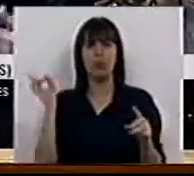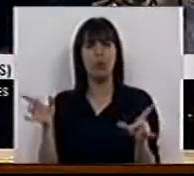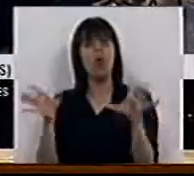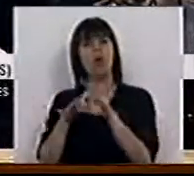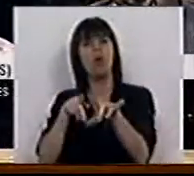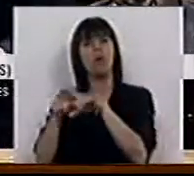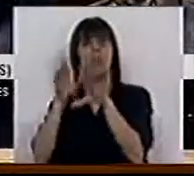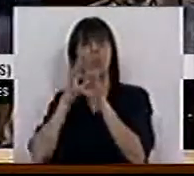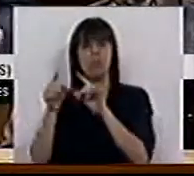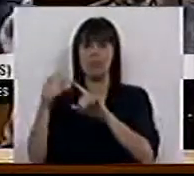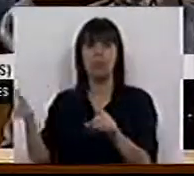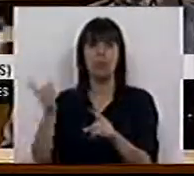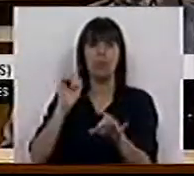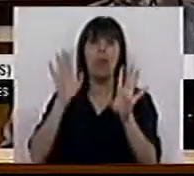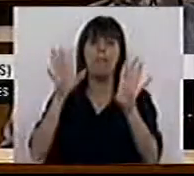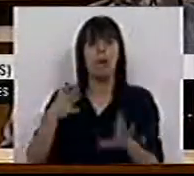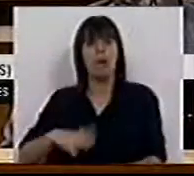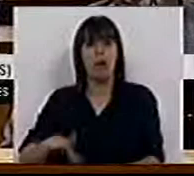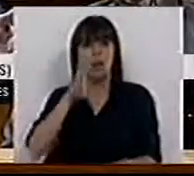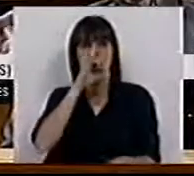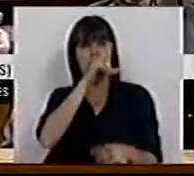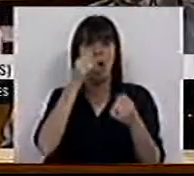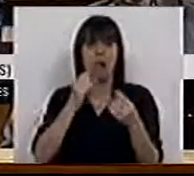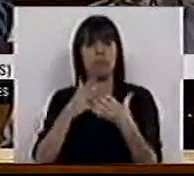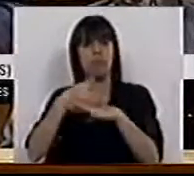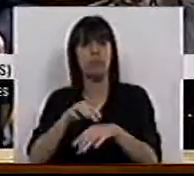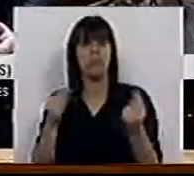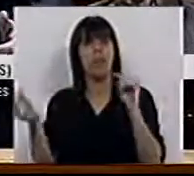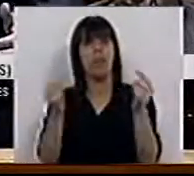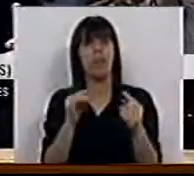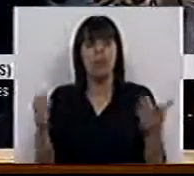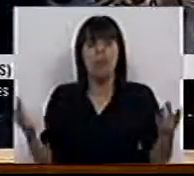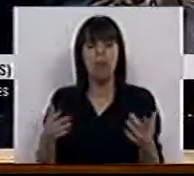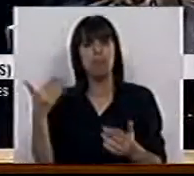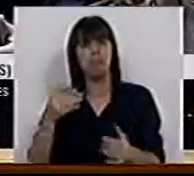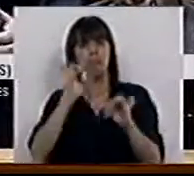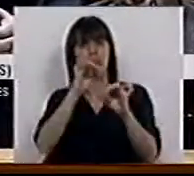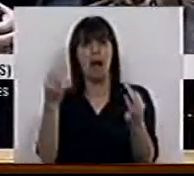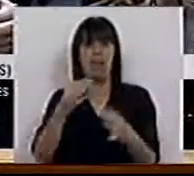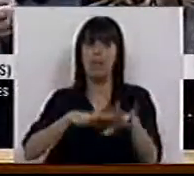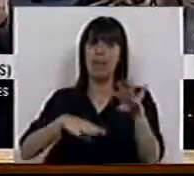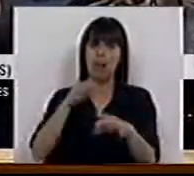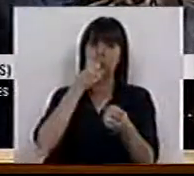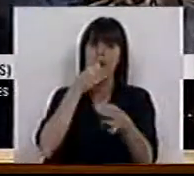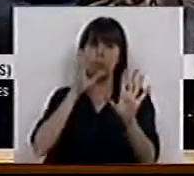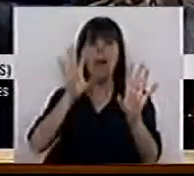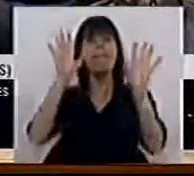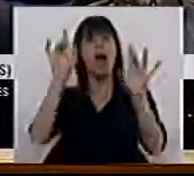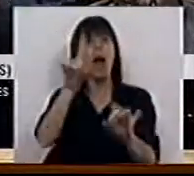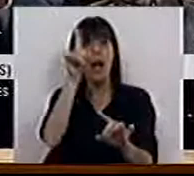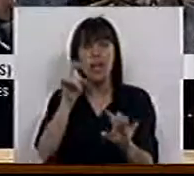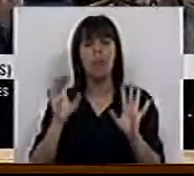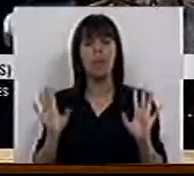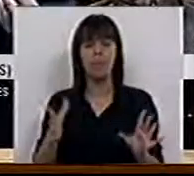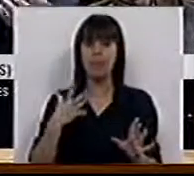sobre a política educativa. Mas quis o Senhor Ministro da Educação aqui intervir neste debate, com toda a legitimidade o fez. A questão é a